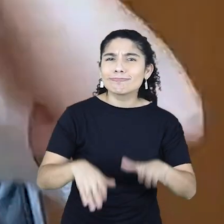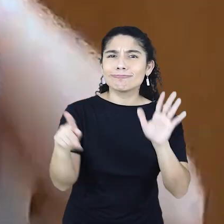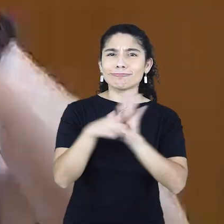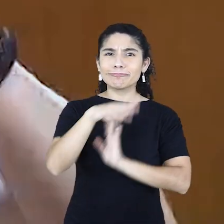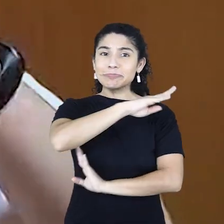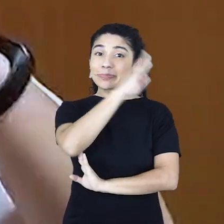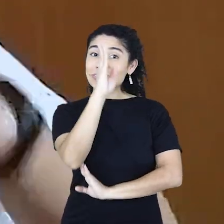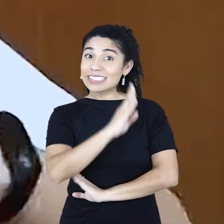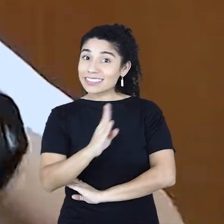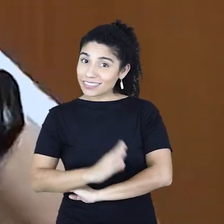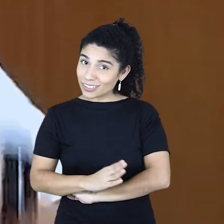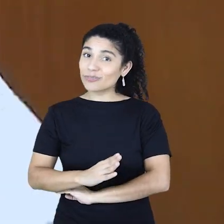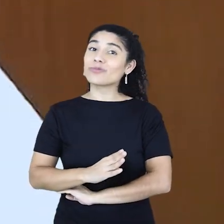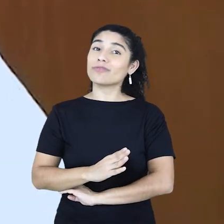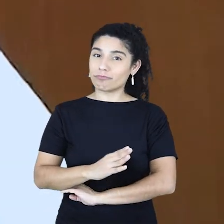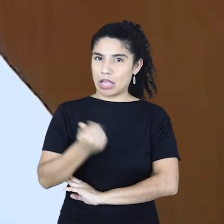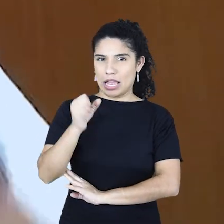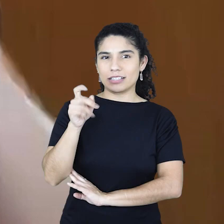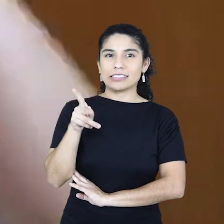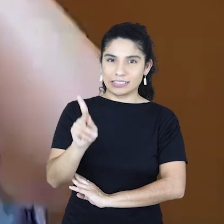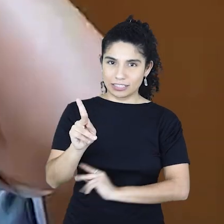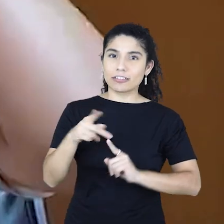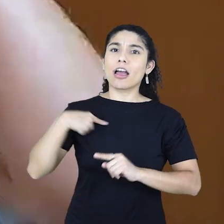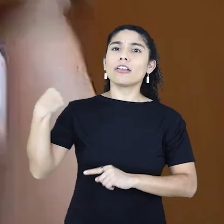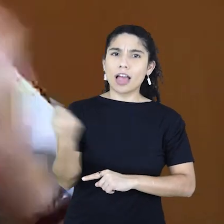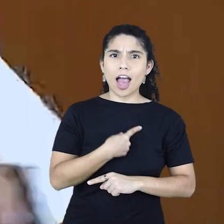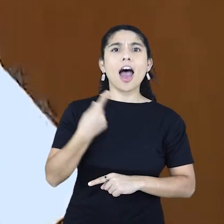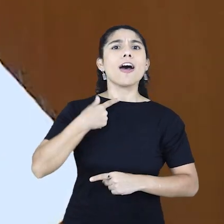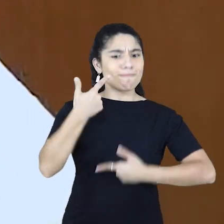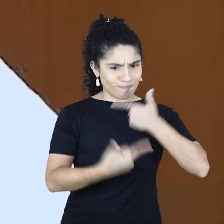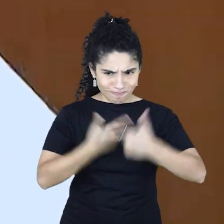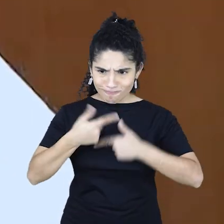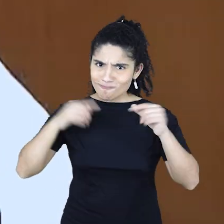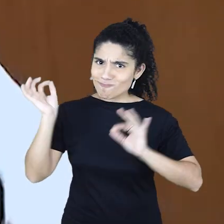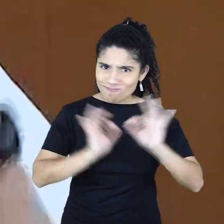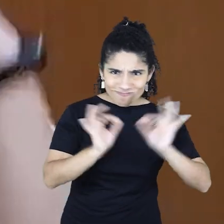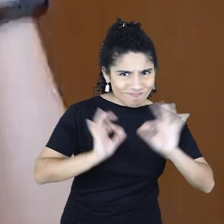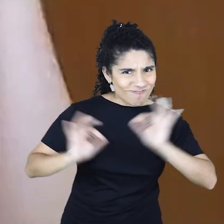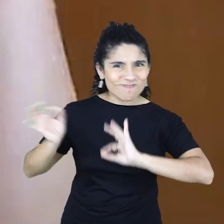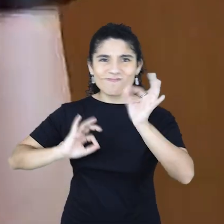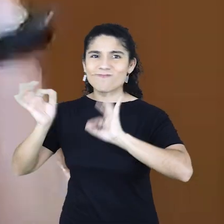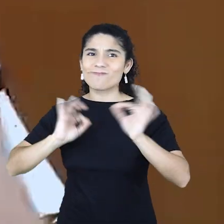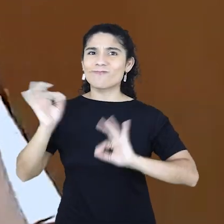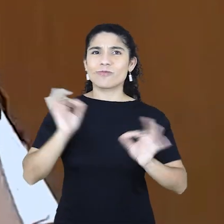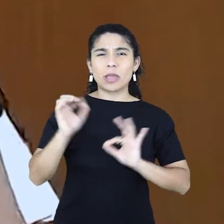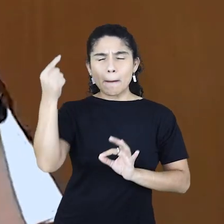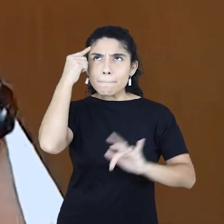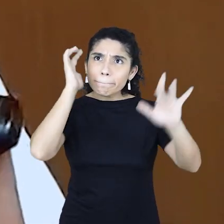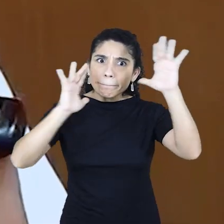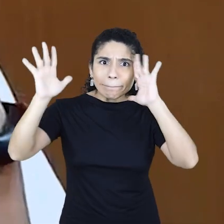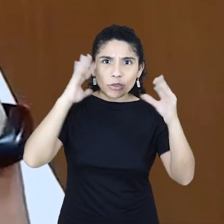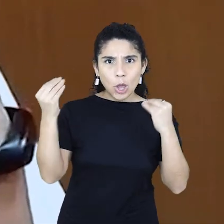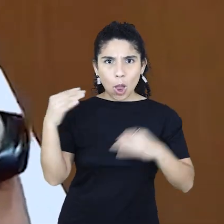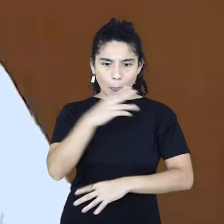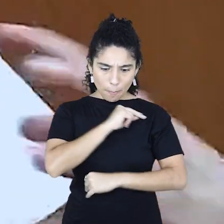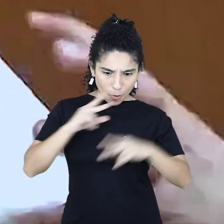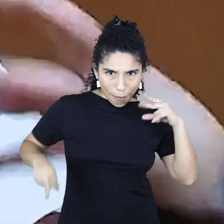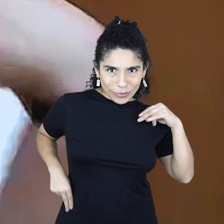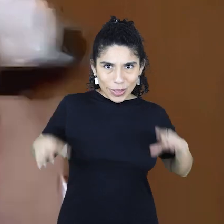do Brasil, que compõem a RESP, trabalhando para a construção de looks, para pensar looks,